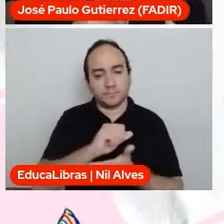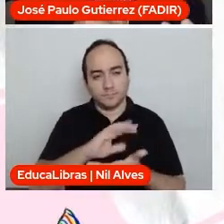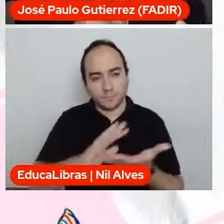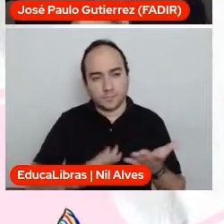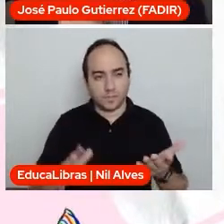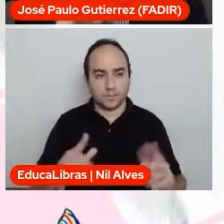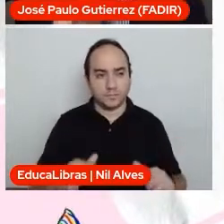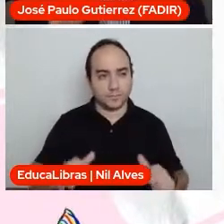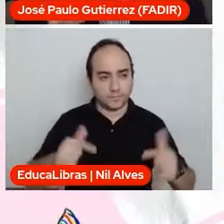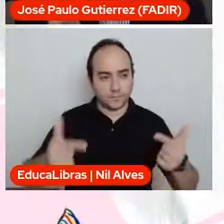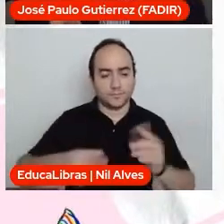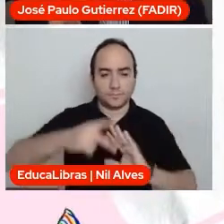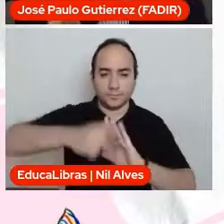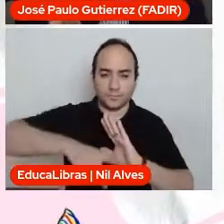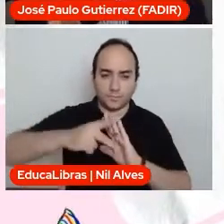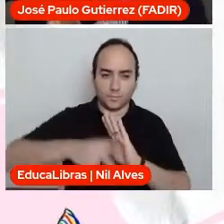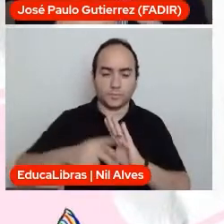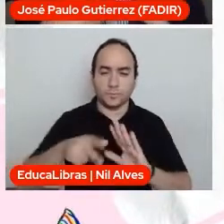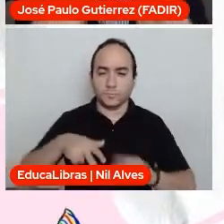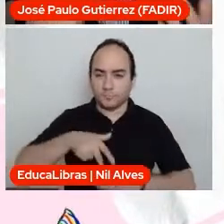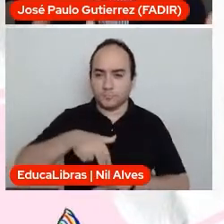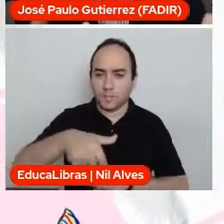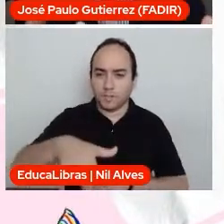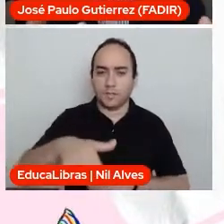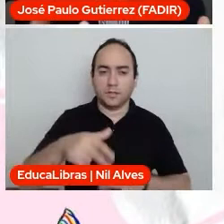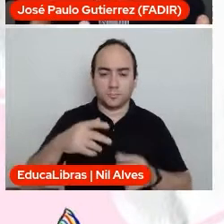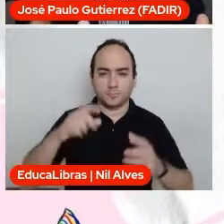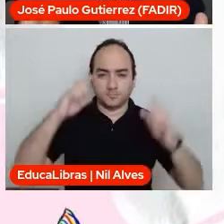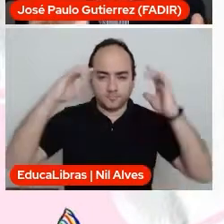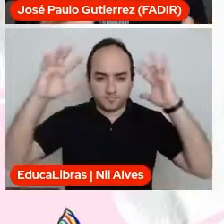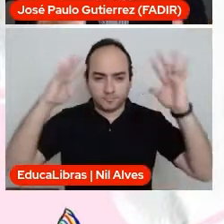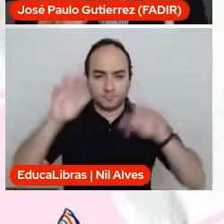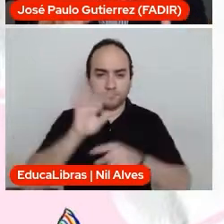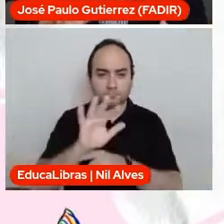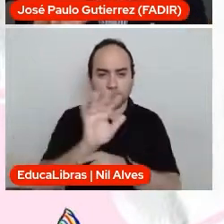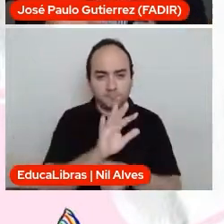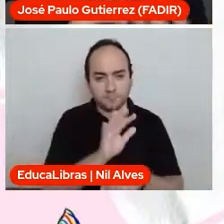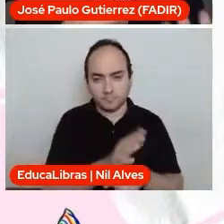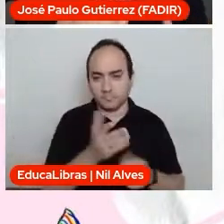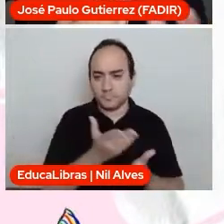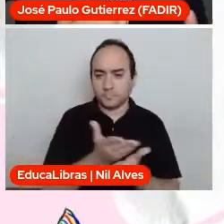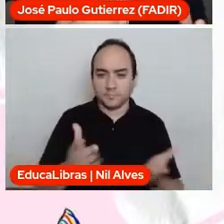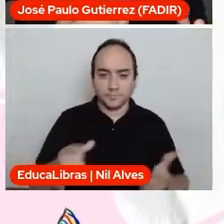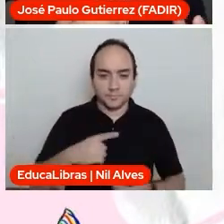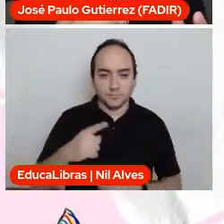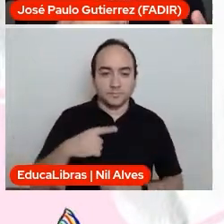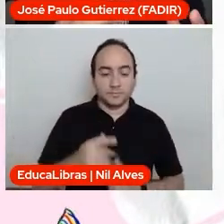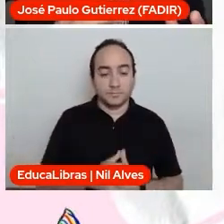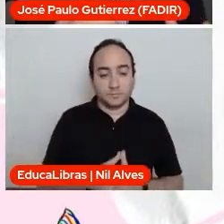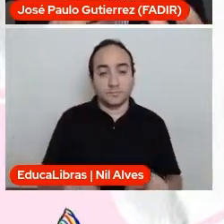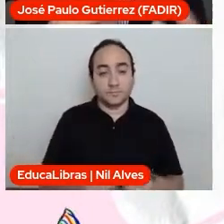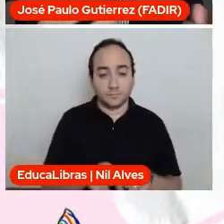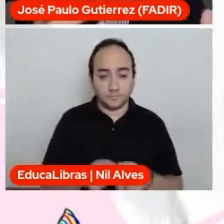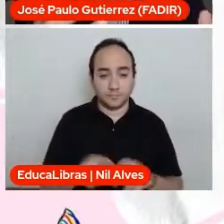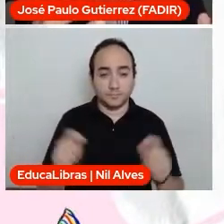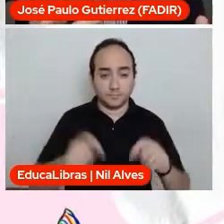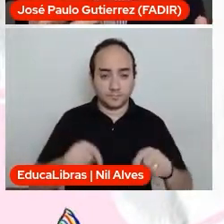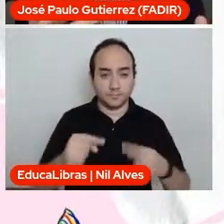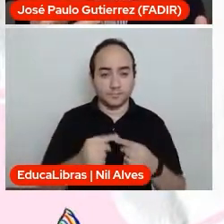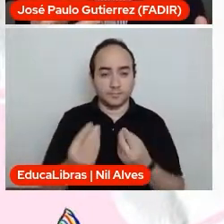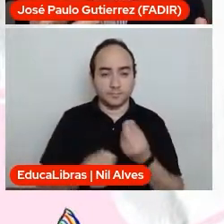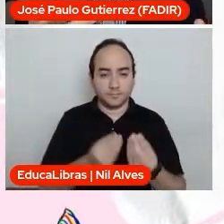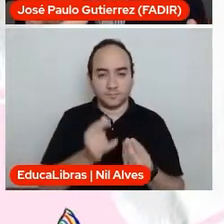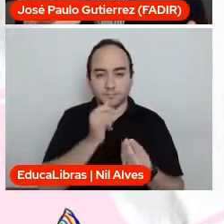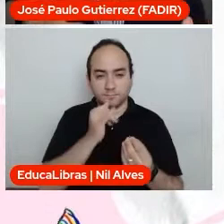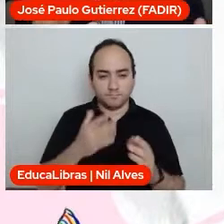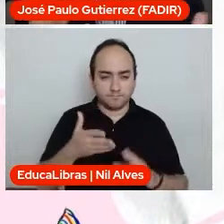com projetos, com caminhadas e com conscientização, de repente, com uma possibilidade de uma participação